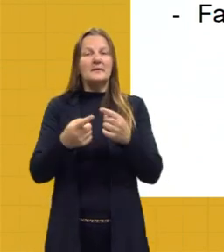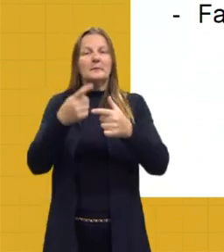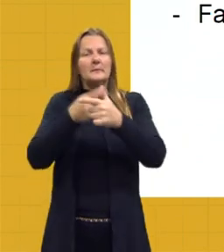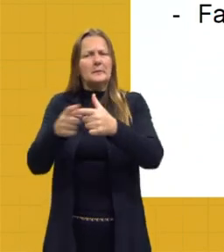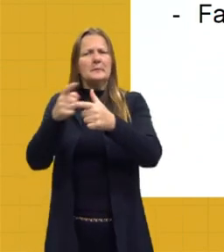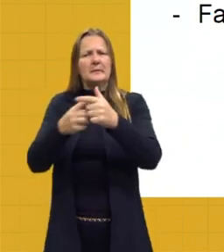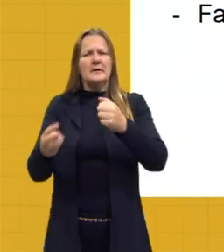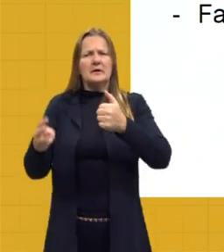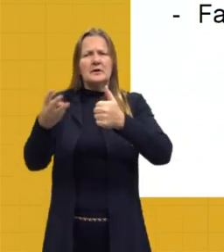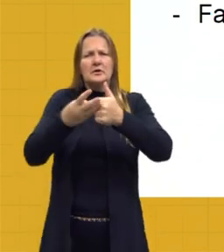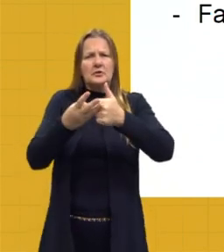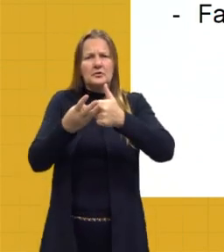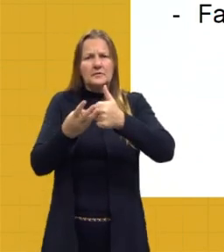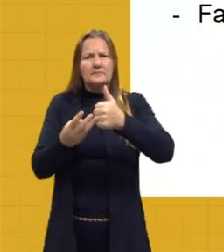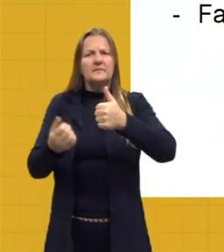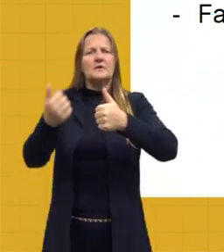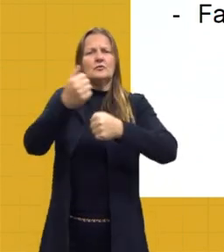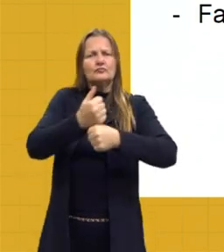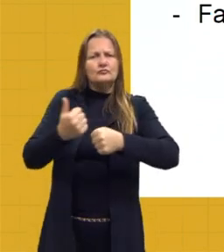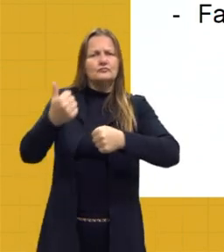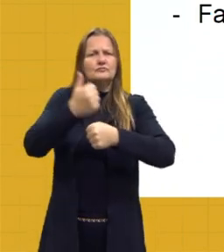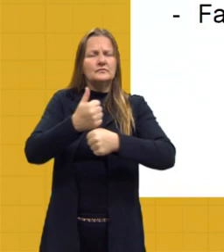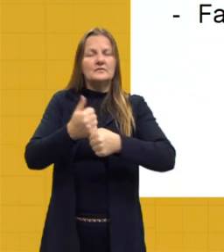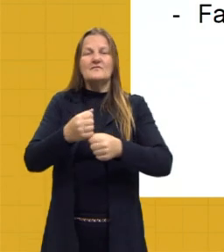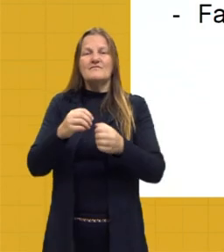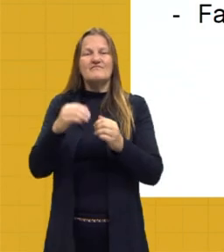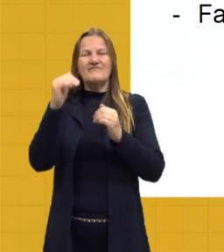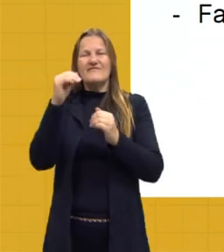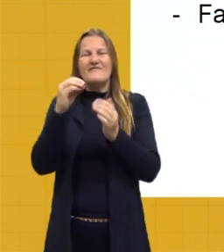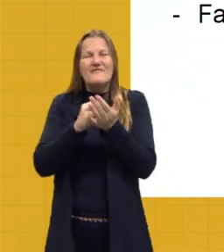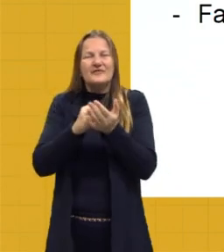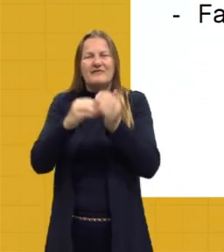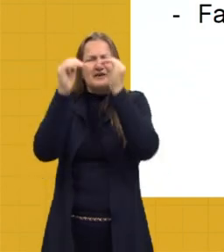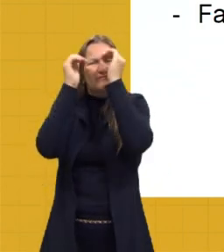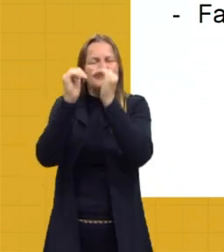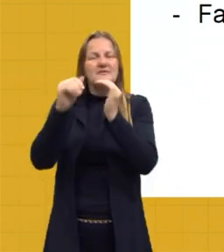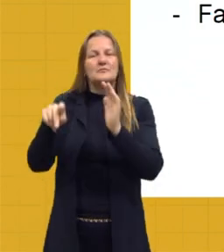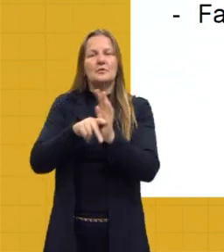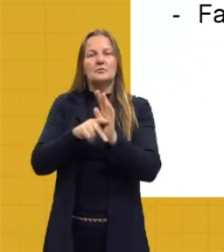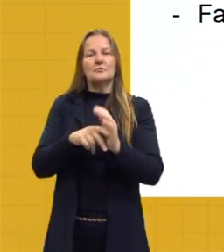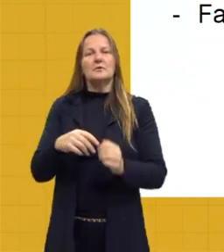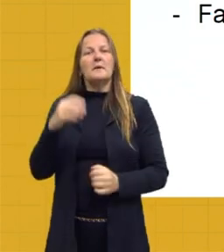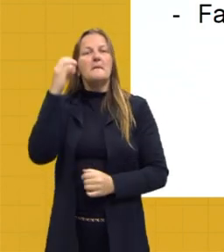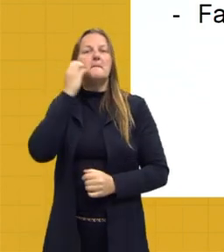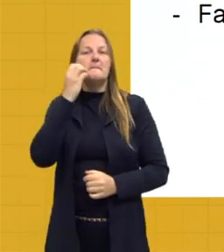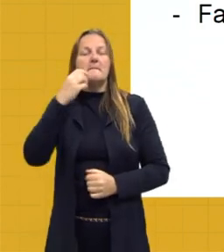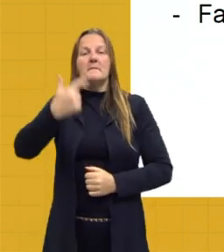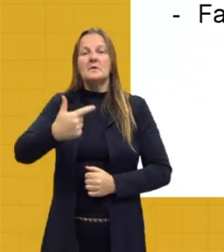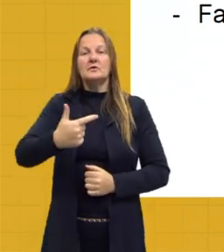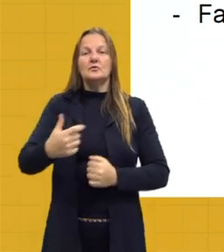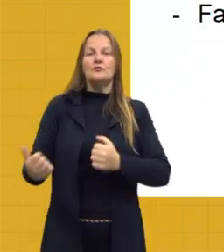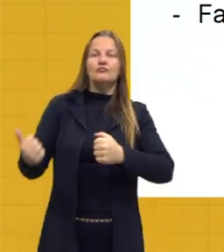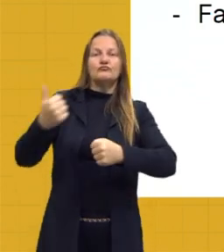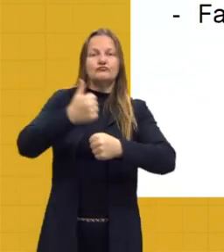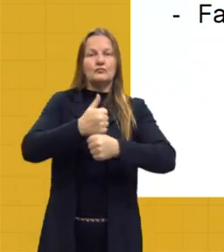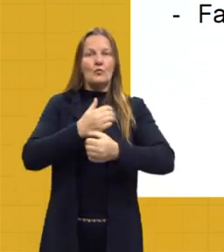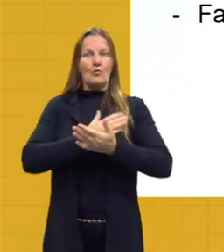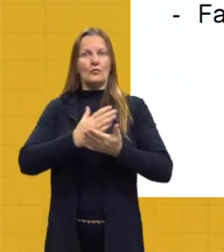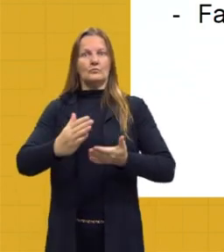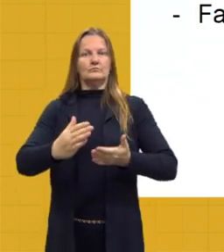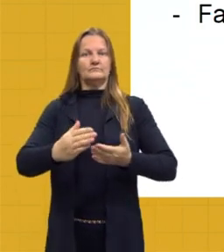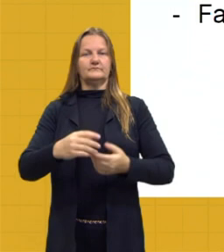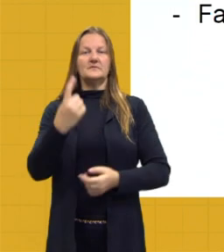com os regentes. Eles não tinham a sua autoridade respeitada. Então, pensaram que era melhor colocar Dom Pedro II no poder logo, para ver se